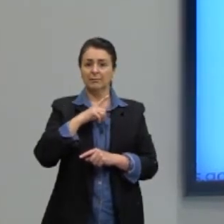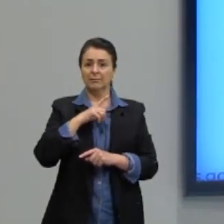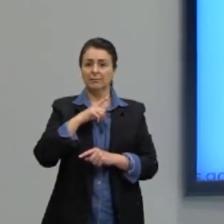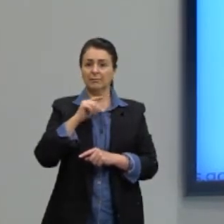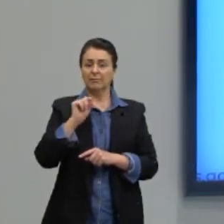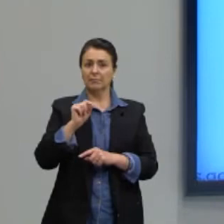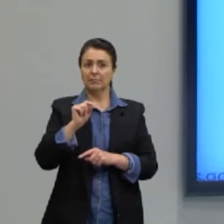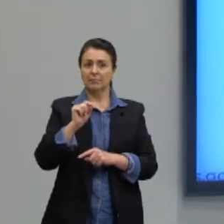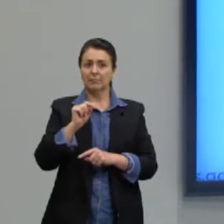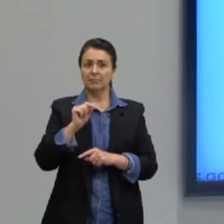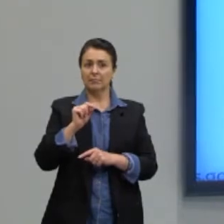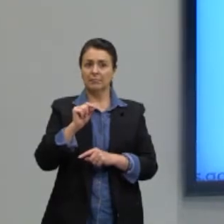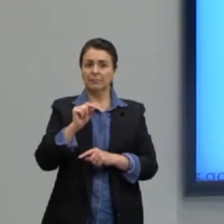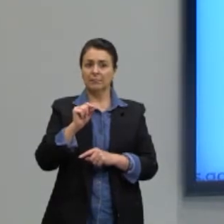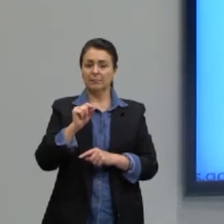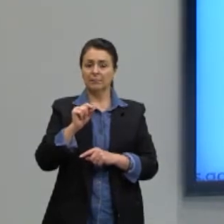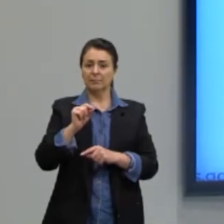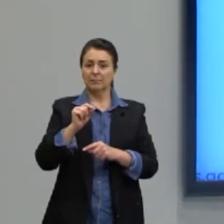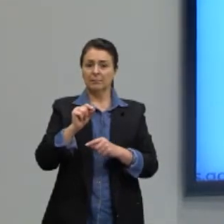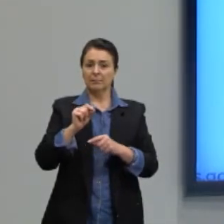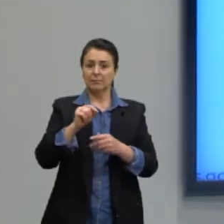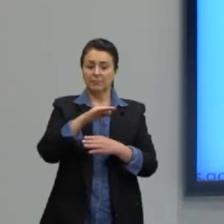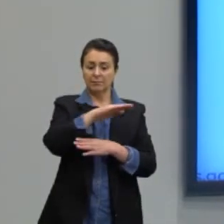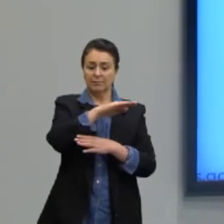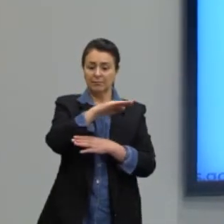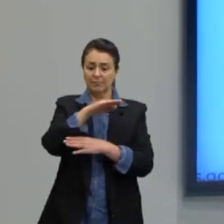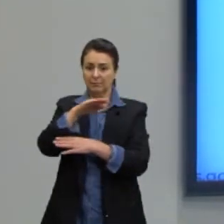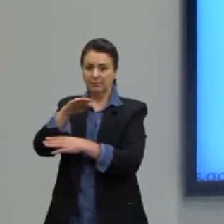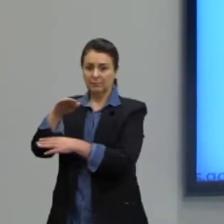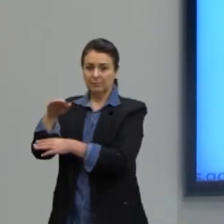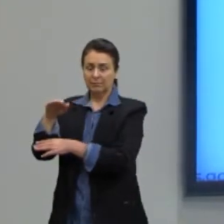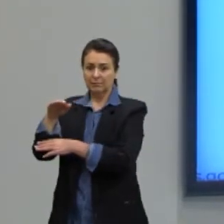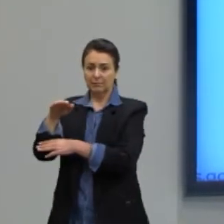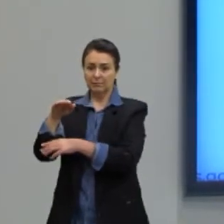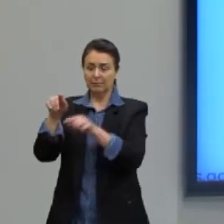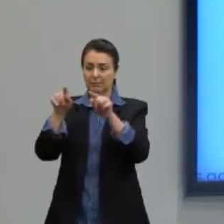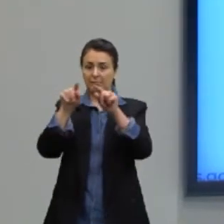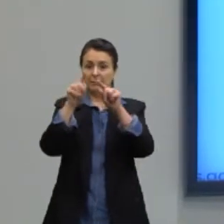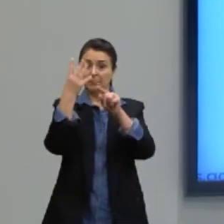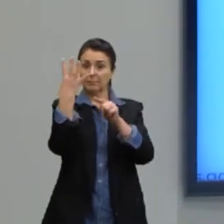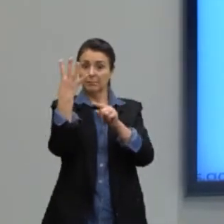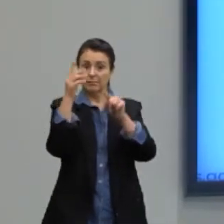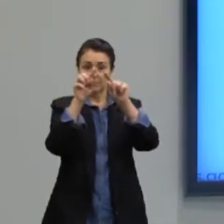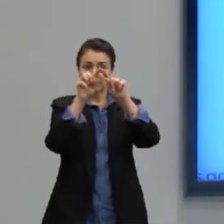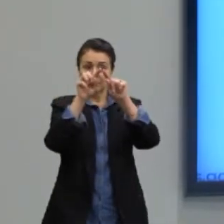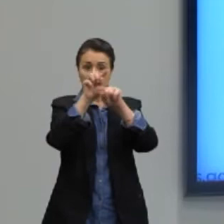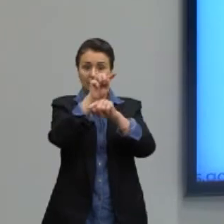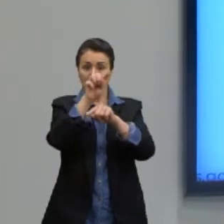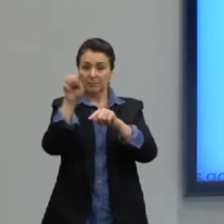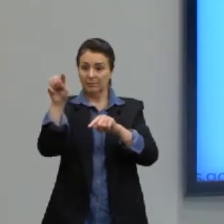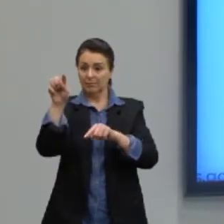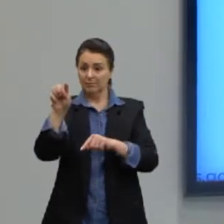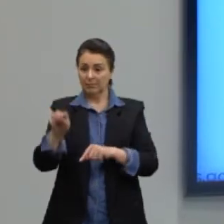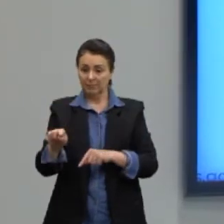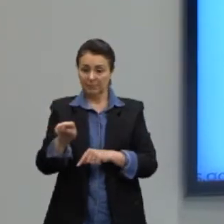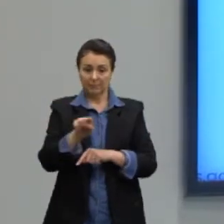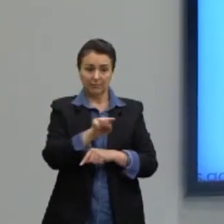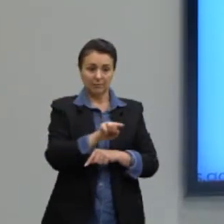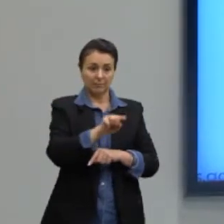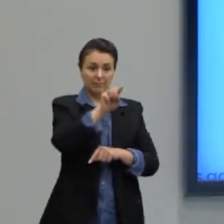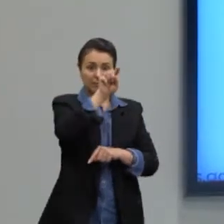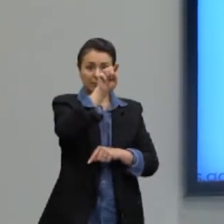poligonal, ou seja, ele é formado por quatro linhas. É um quadrado, né,